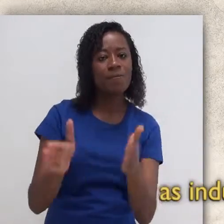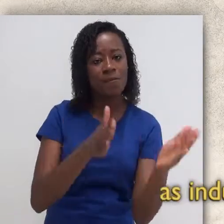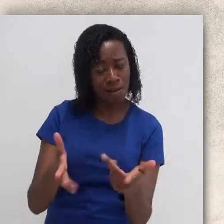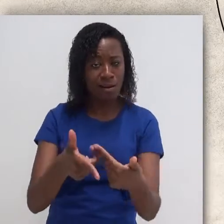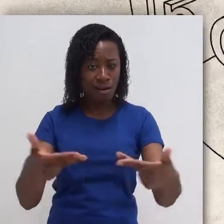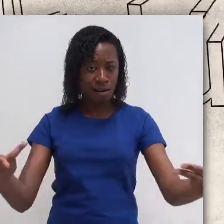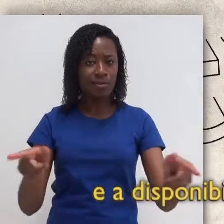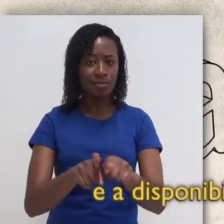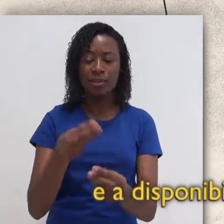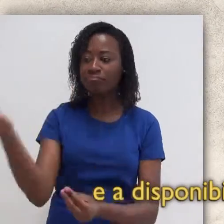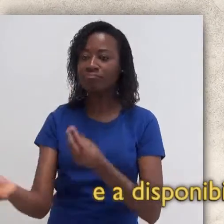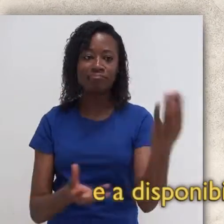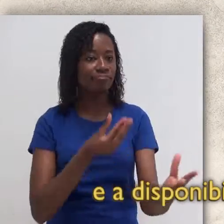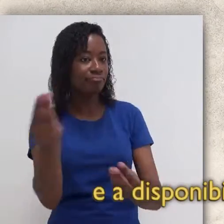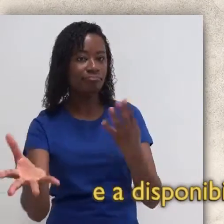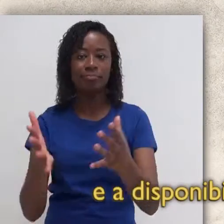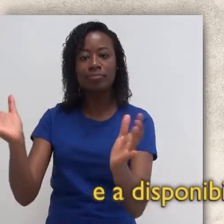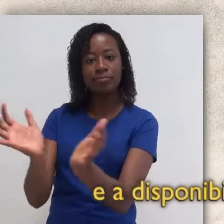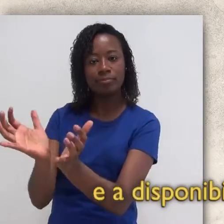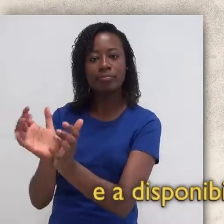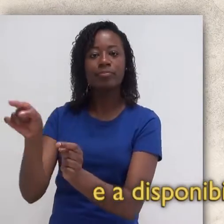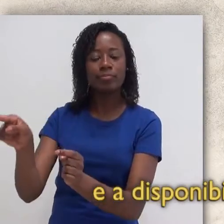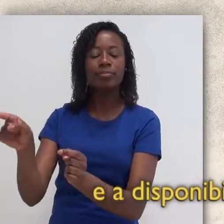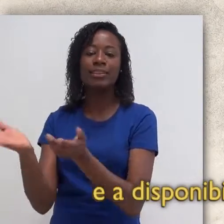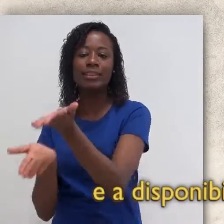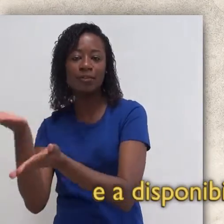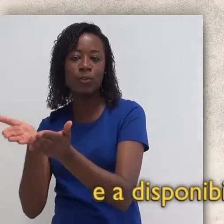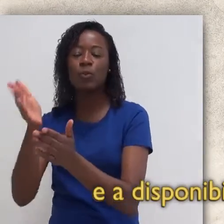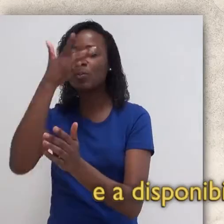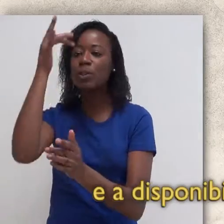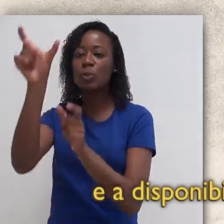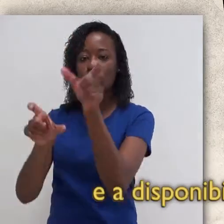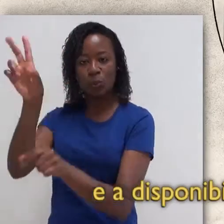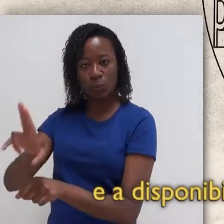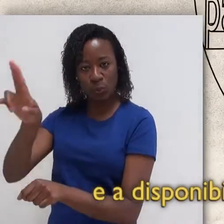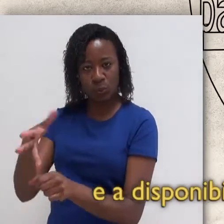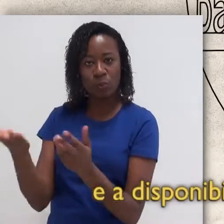produtos. E a disponibilização dos produtos e serviços para os usuários.